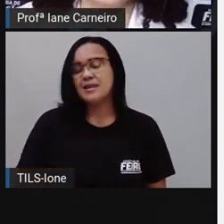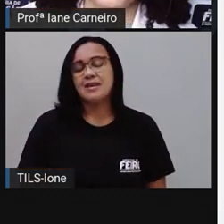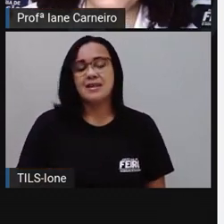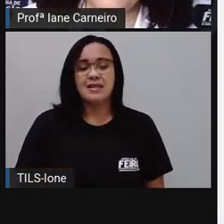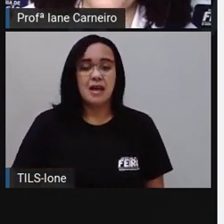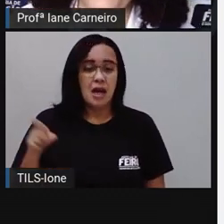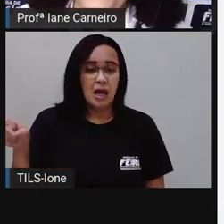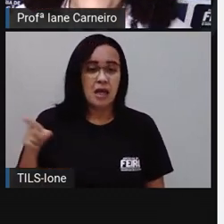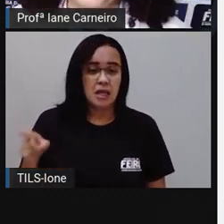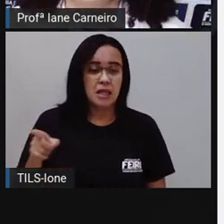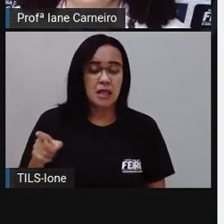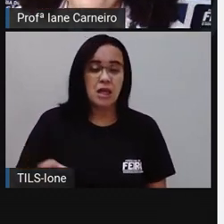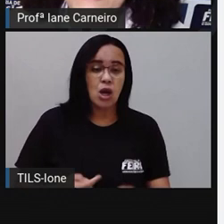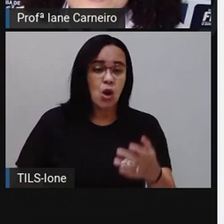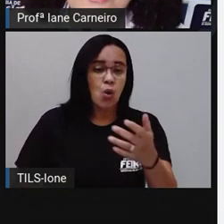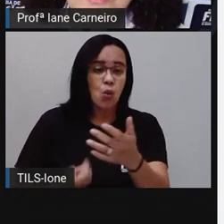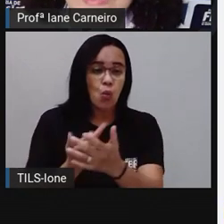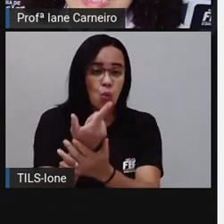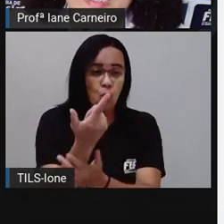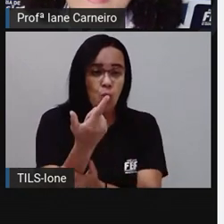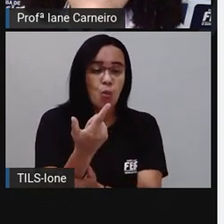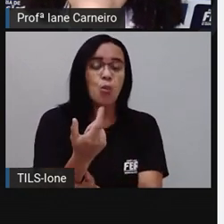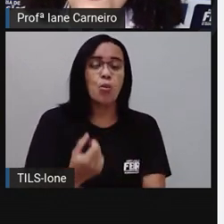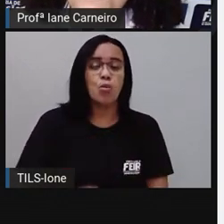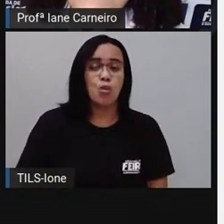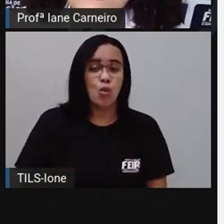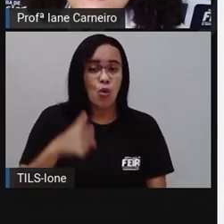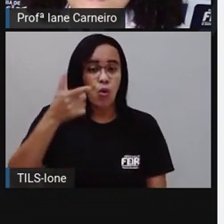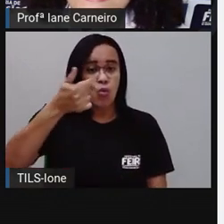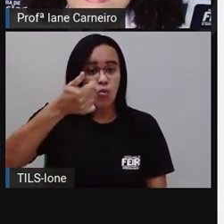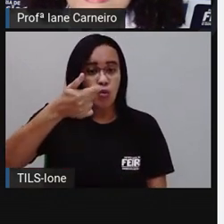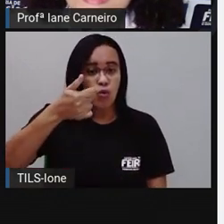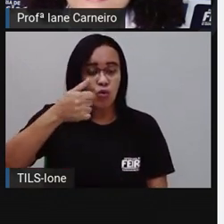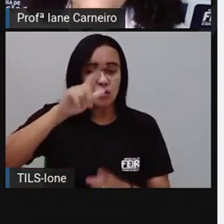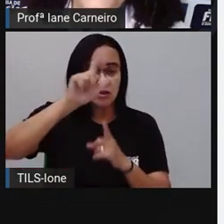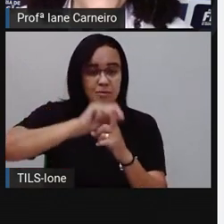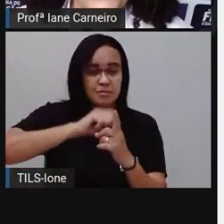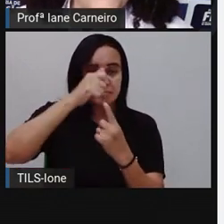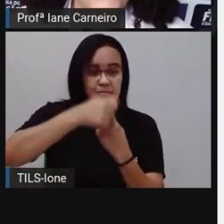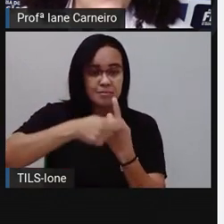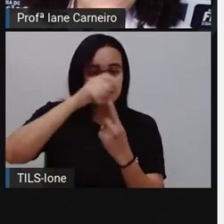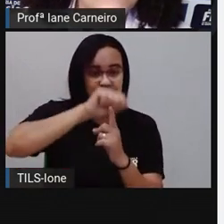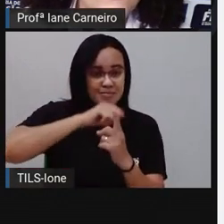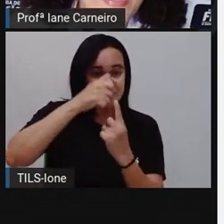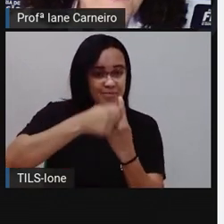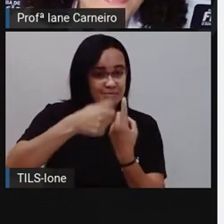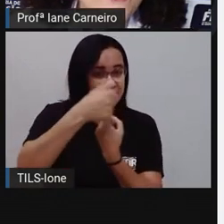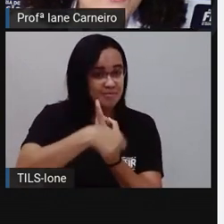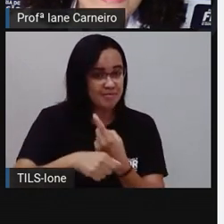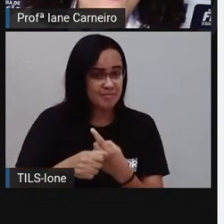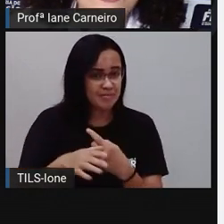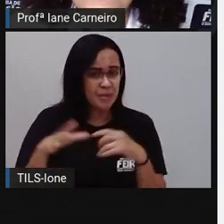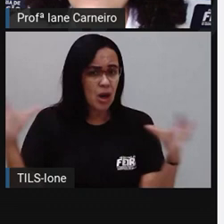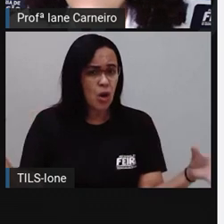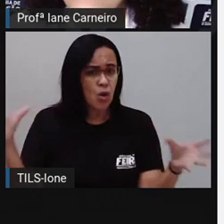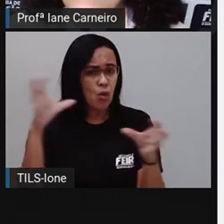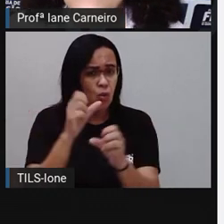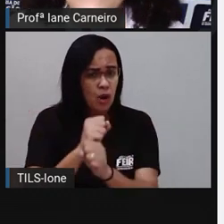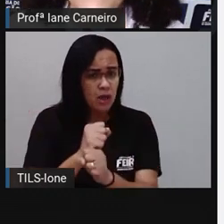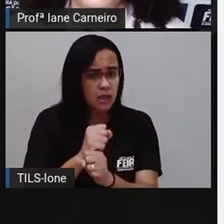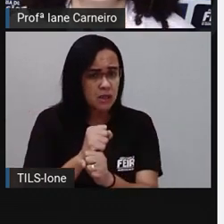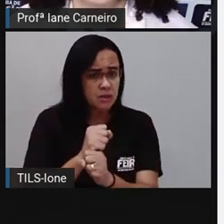A mãe de Felipe comprou uma dúzia de bananas. De novo. Quanto é uma dúzia, gente?